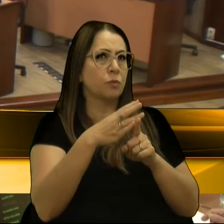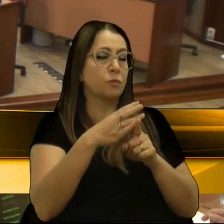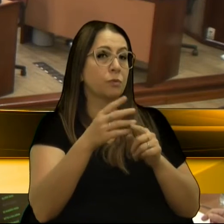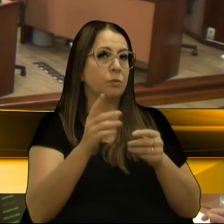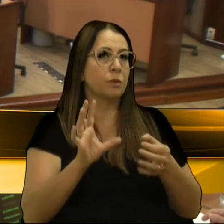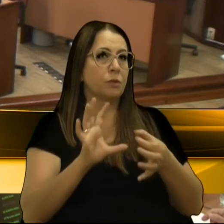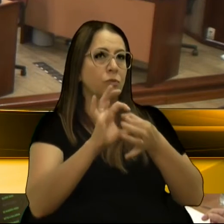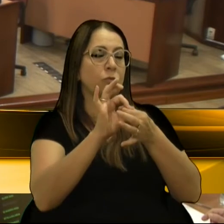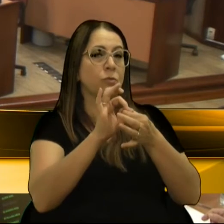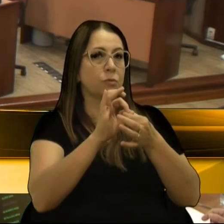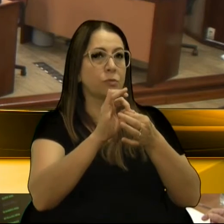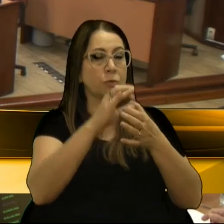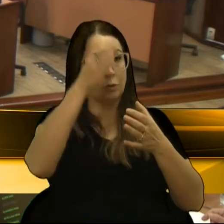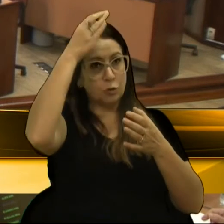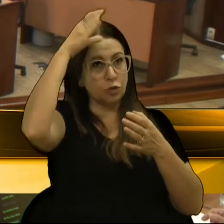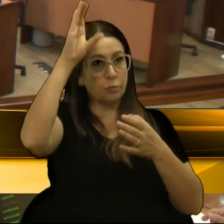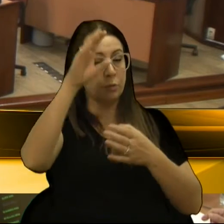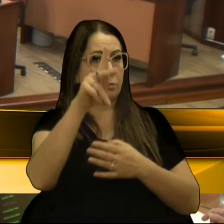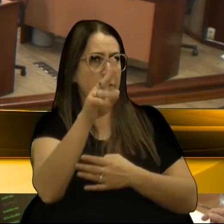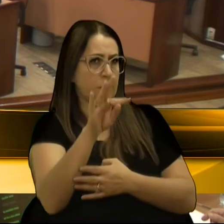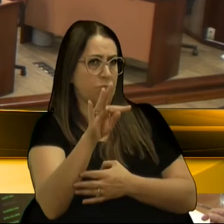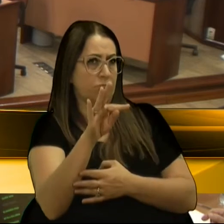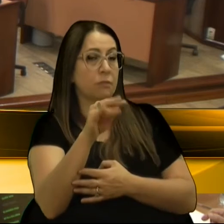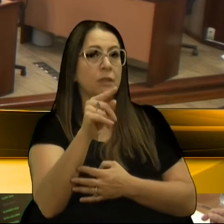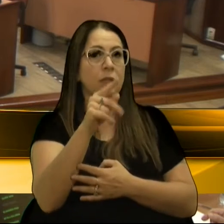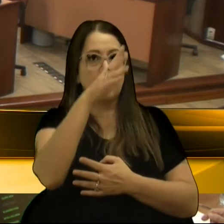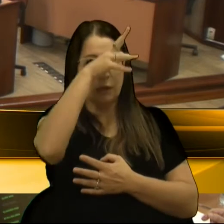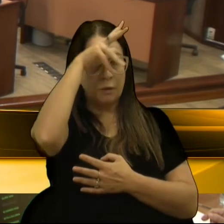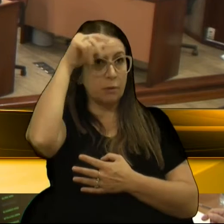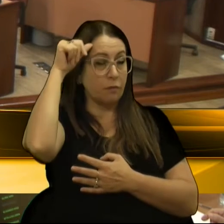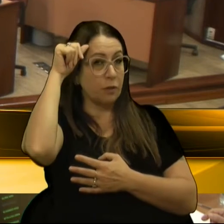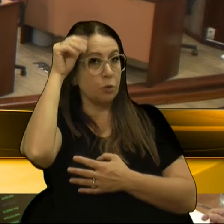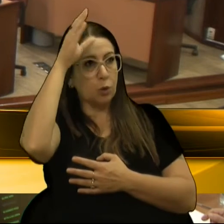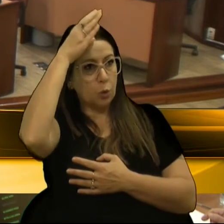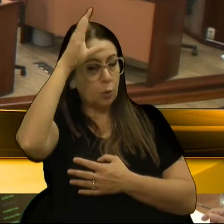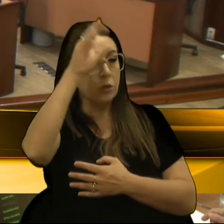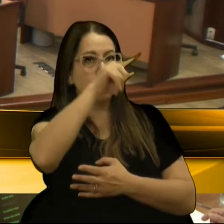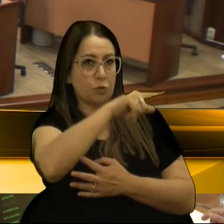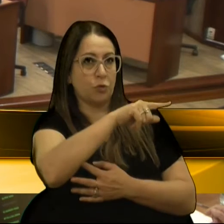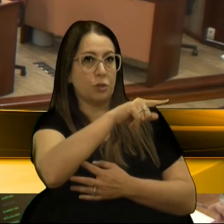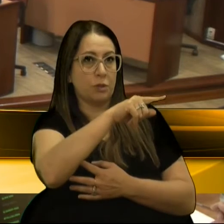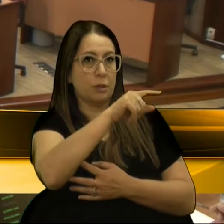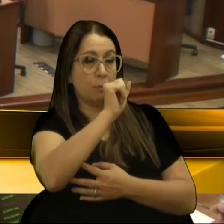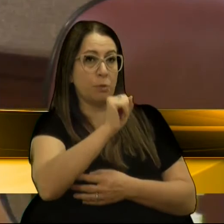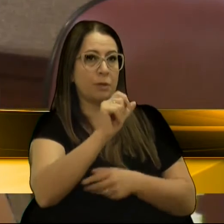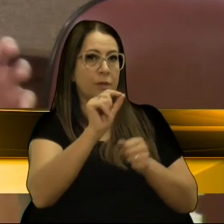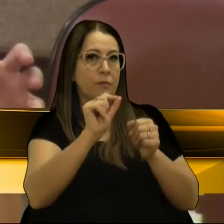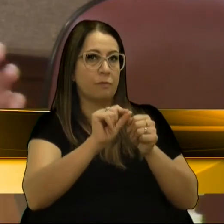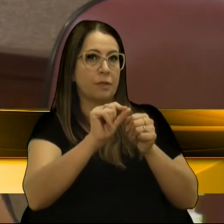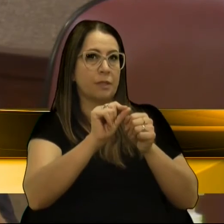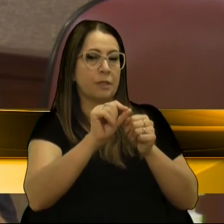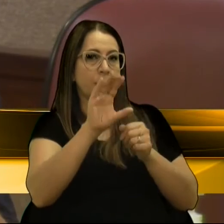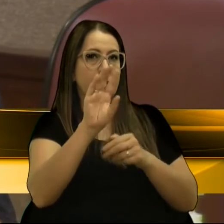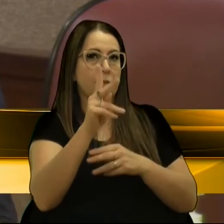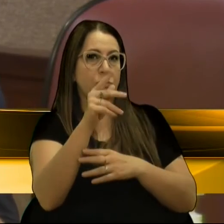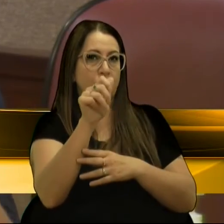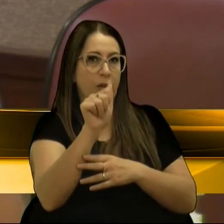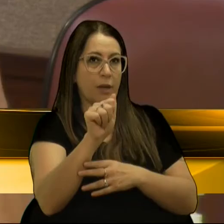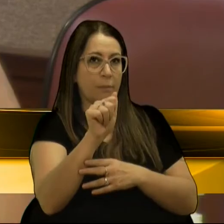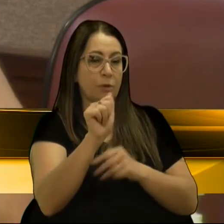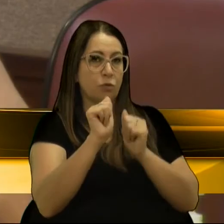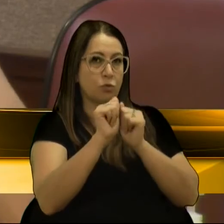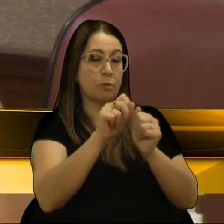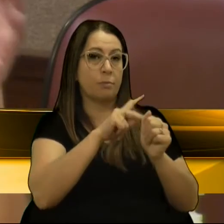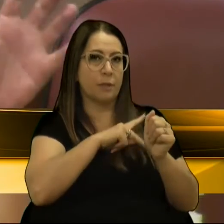com o PT. Na verdade, a Prefeitura de Curitiba, para poder botar uma chapa para poder concorrer à